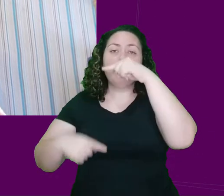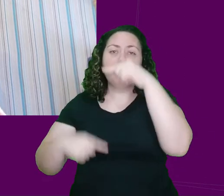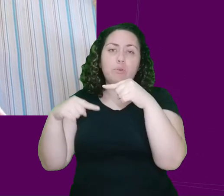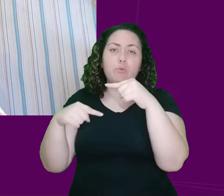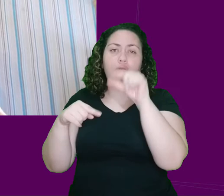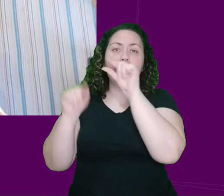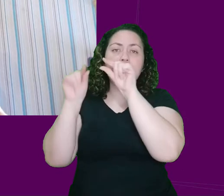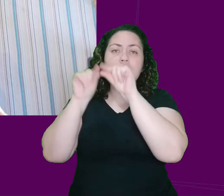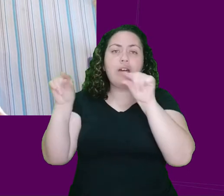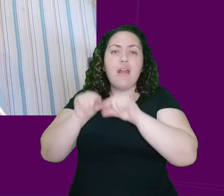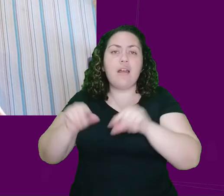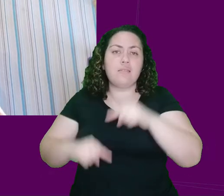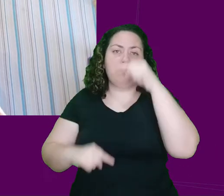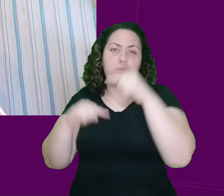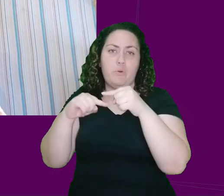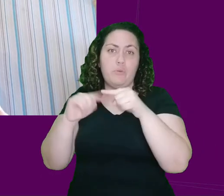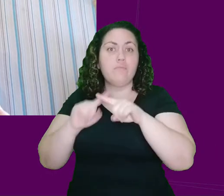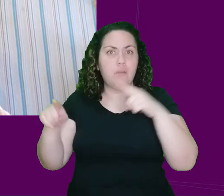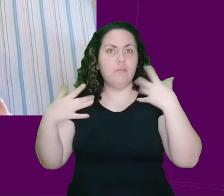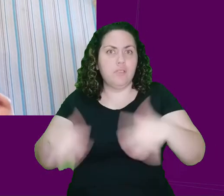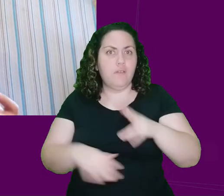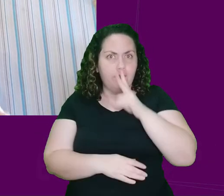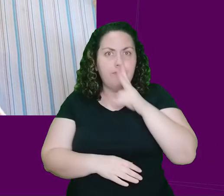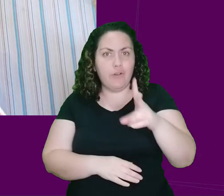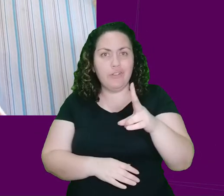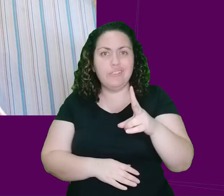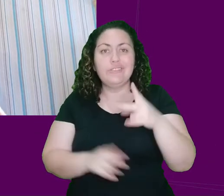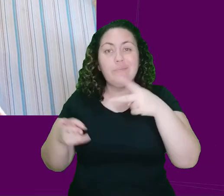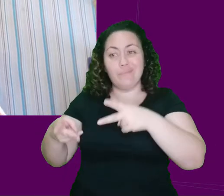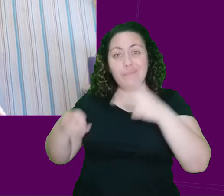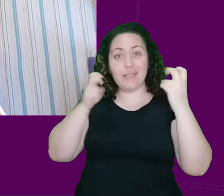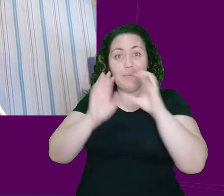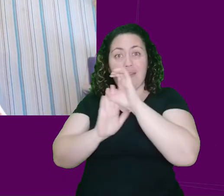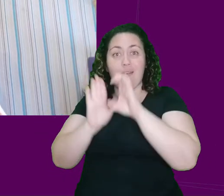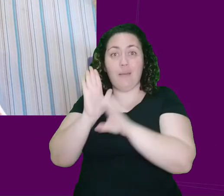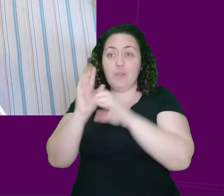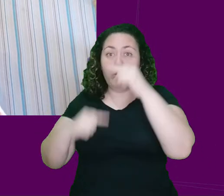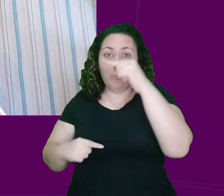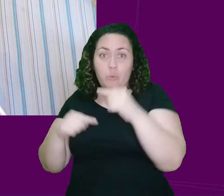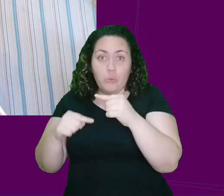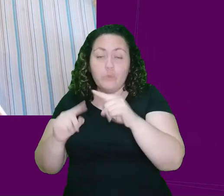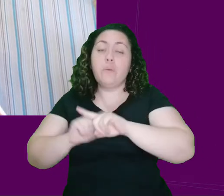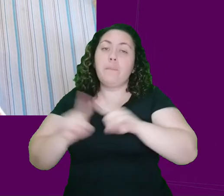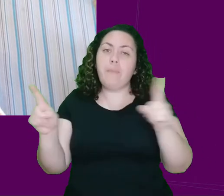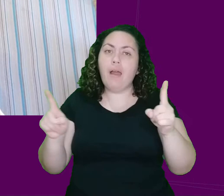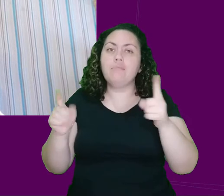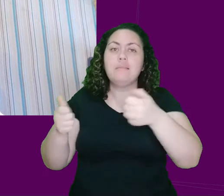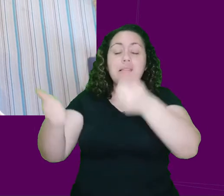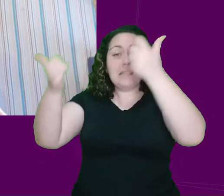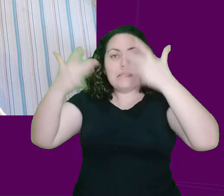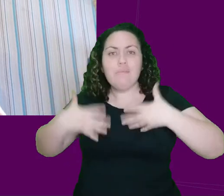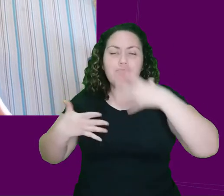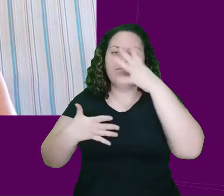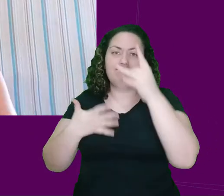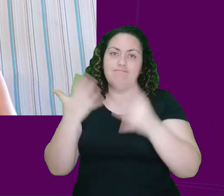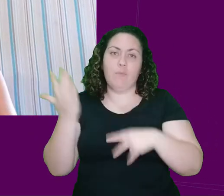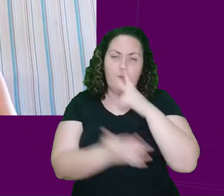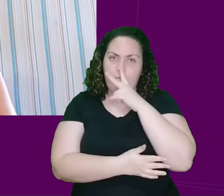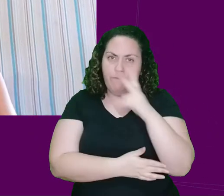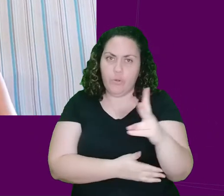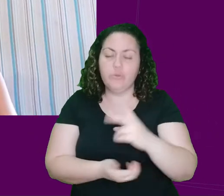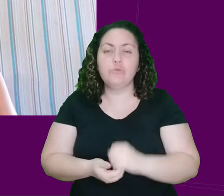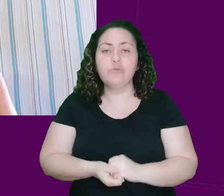bastante potente nesse sentido, porque são capítulos curtos, mas que dizem muito, eles nos falam muita coisa.